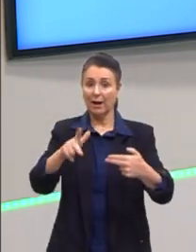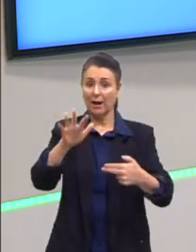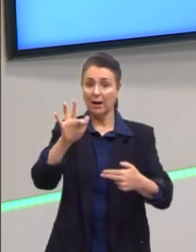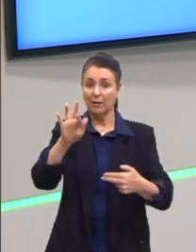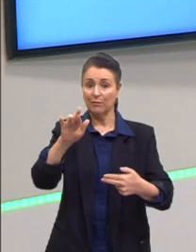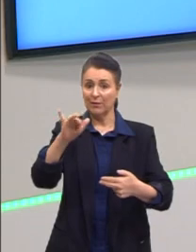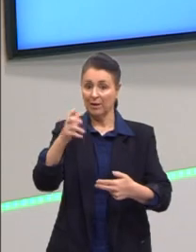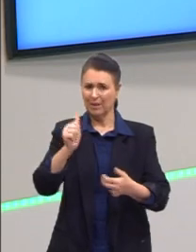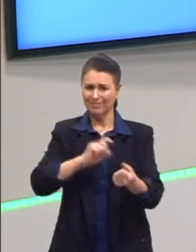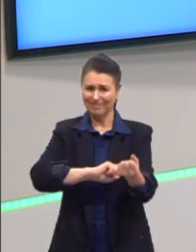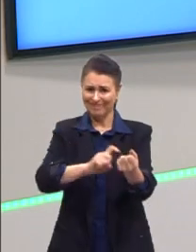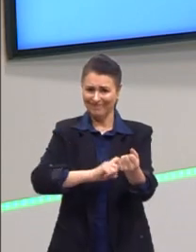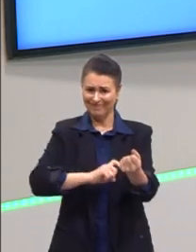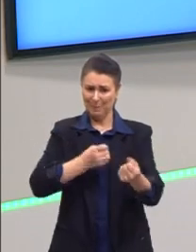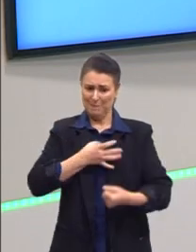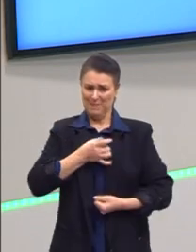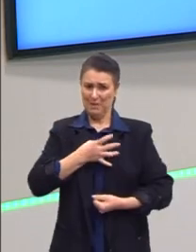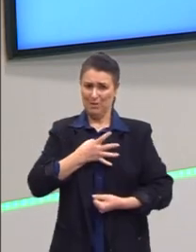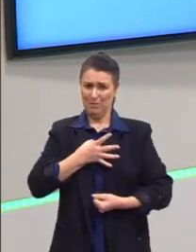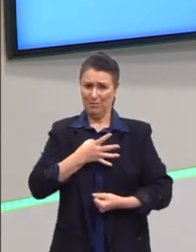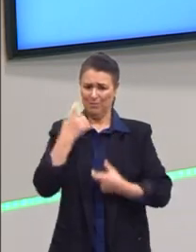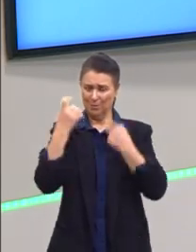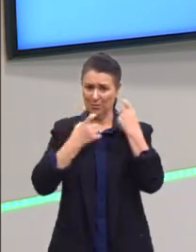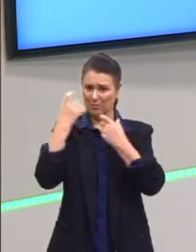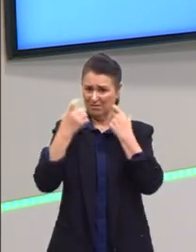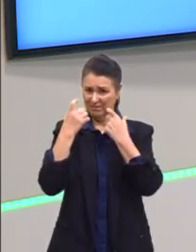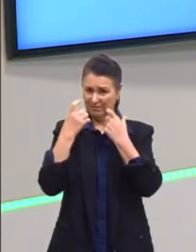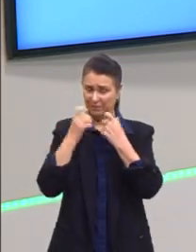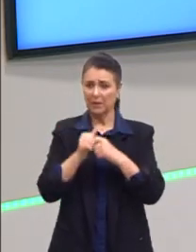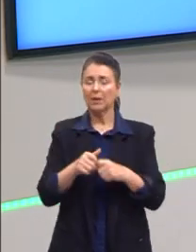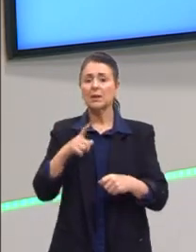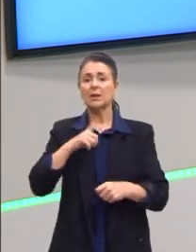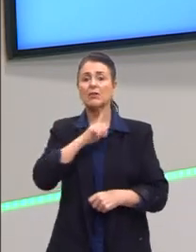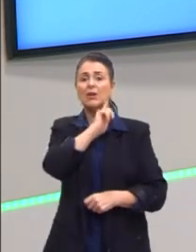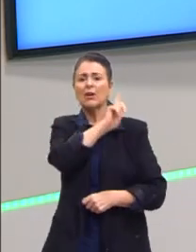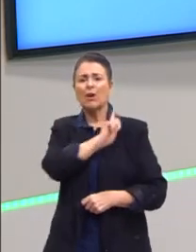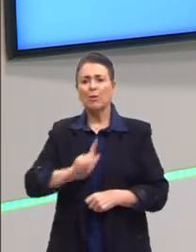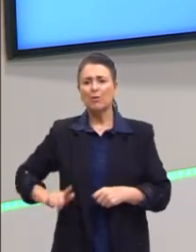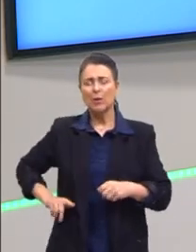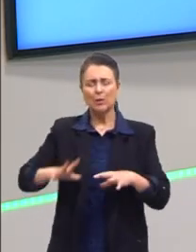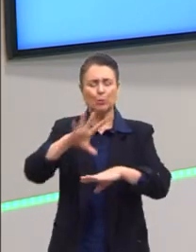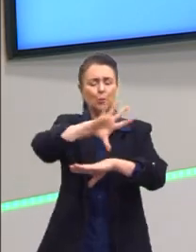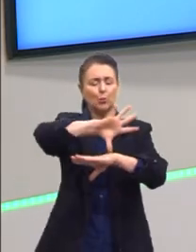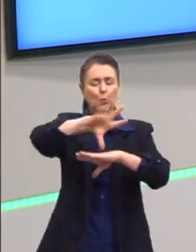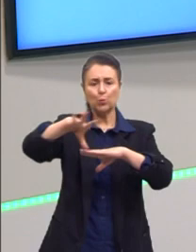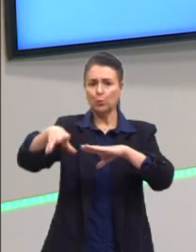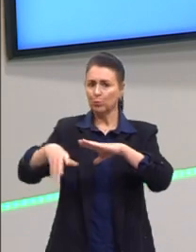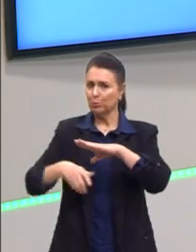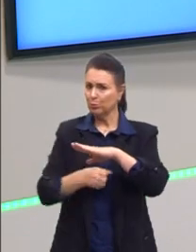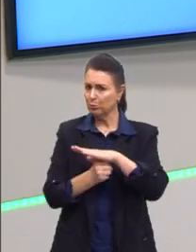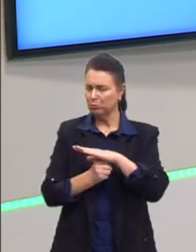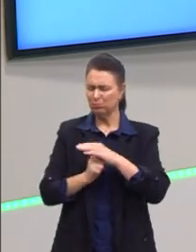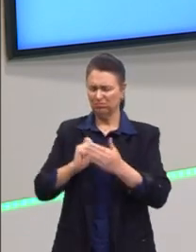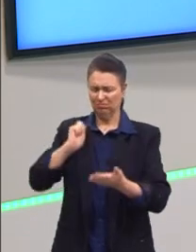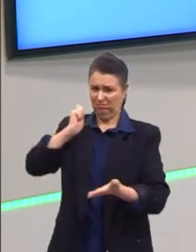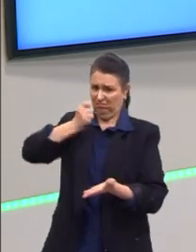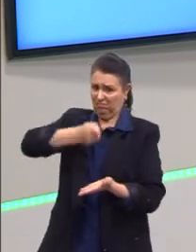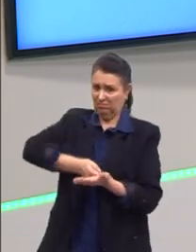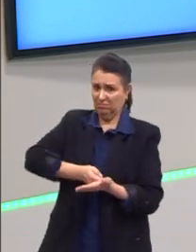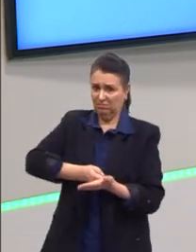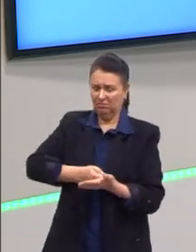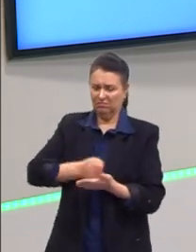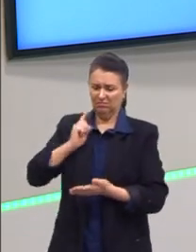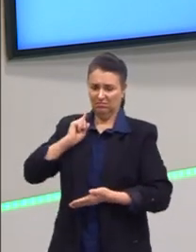borbulhando nessa época. E aí, então, nós tínhamos governos muito corruptos, autoritários, que se